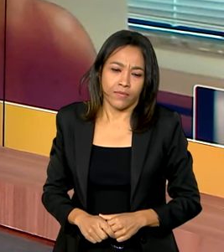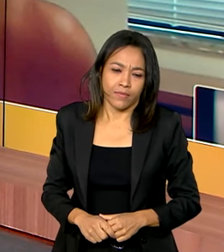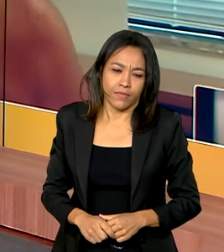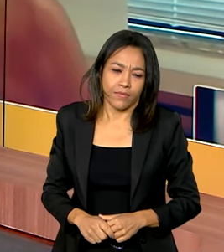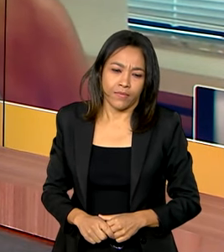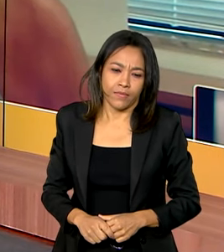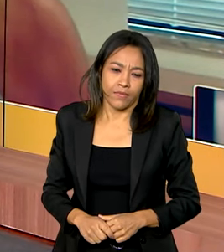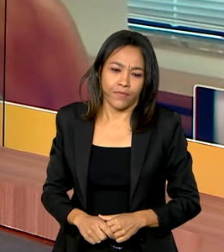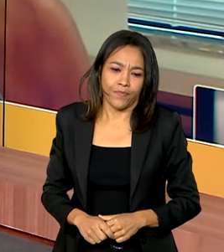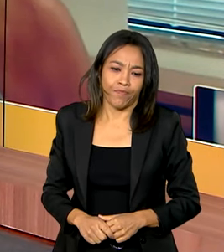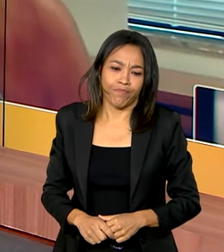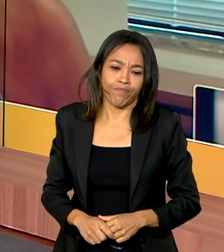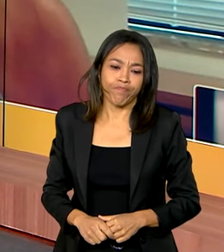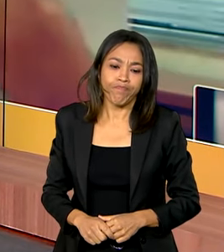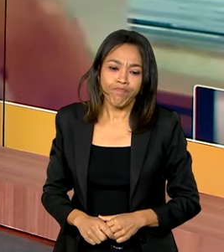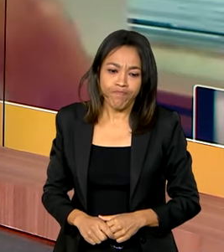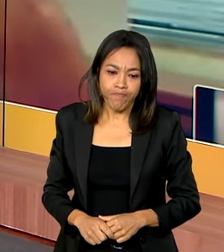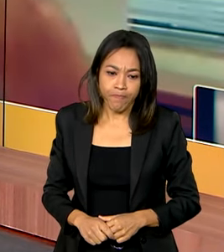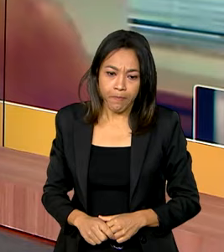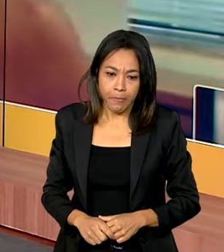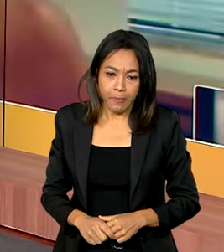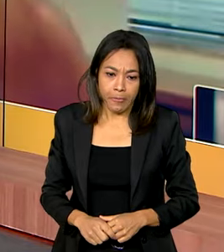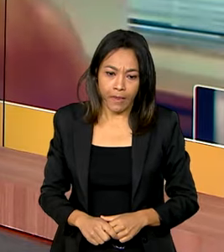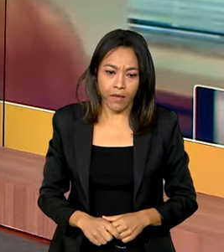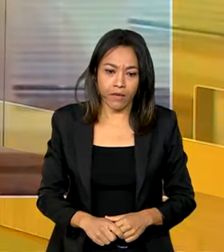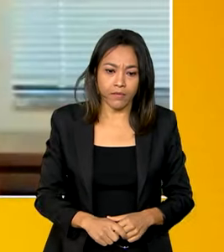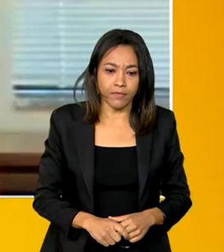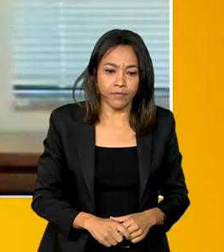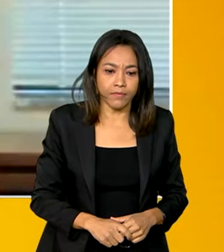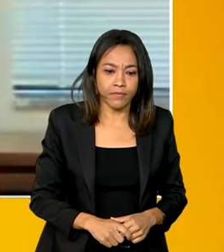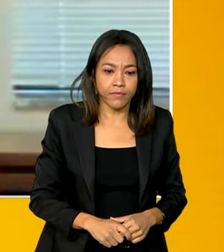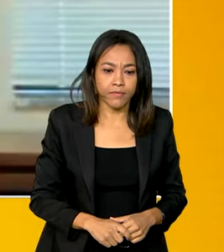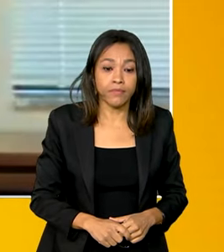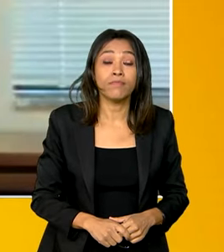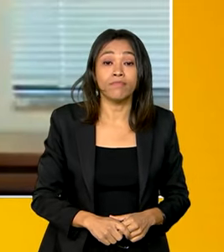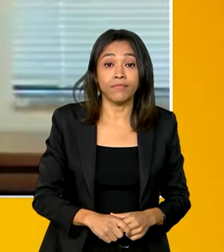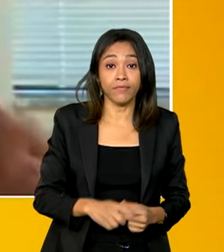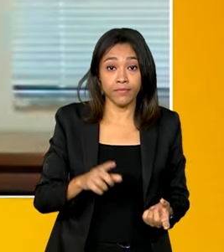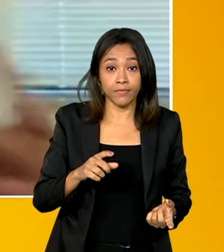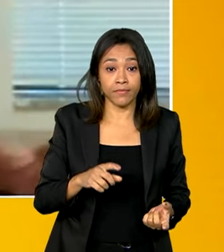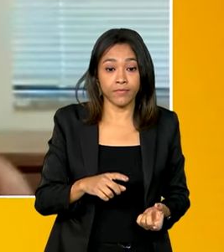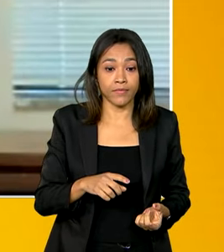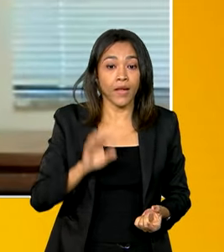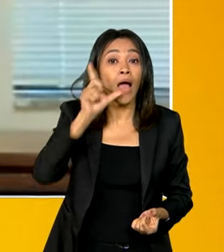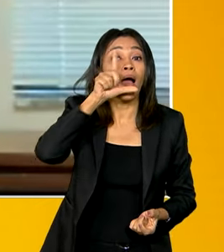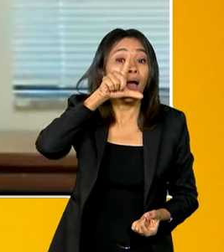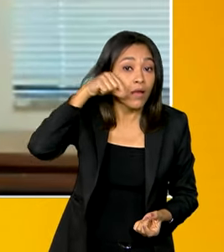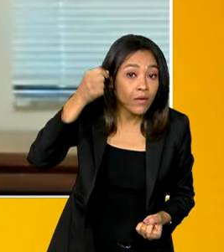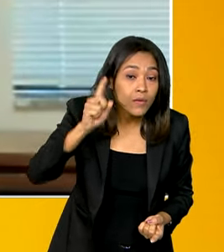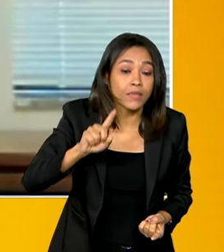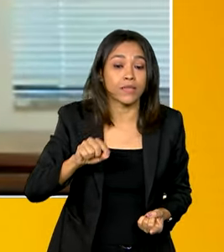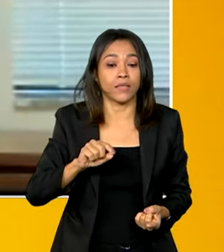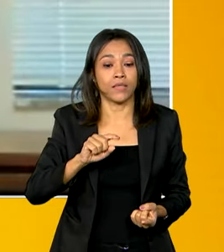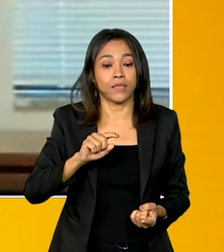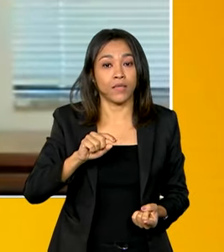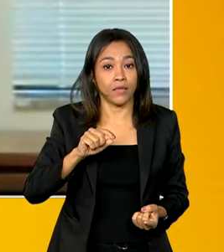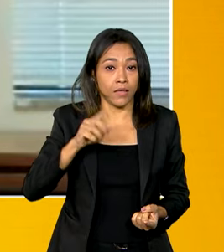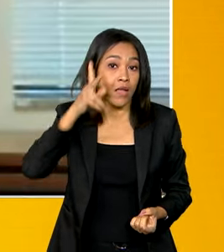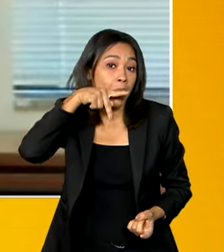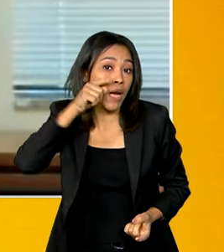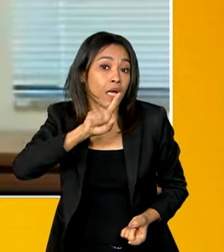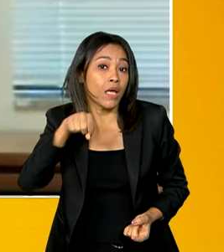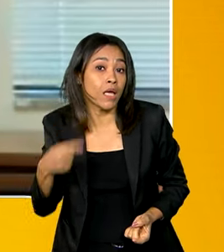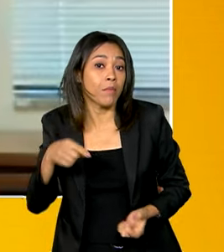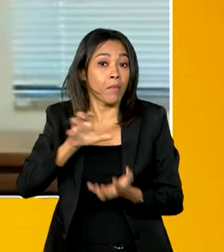Ih, eu estou com a impressão que a gente... Eu acho que tem tendência, né? É Alagoas, né? Lá em Alagoas, na Paraíba, em